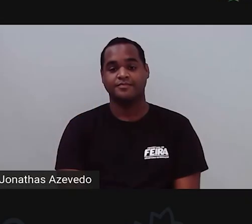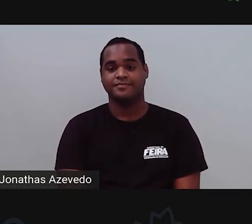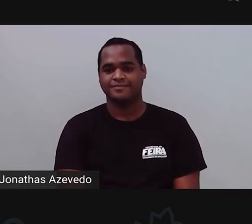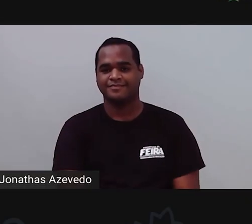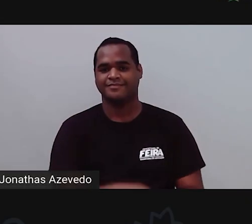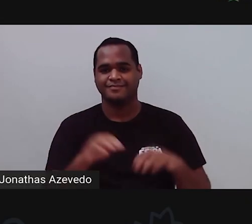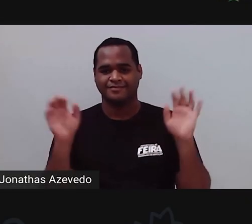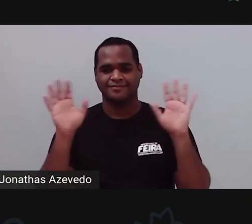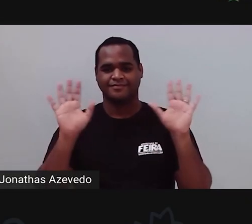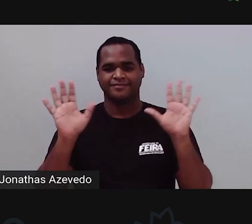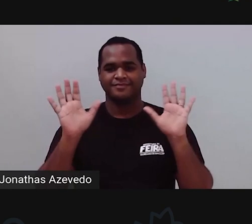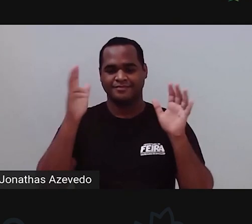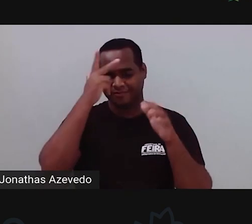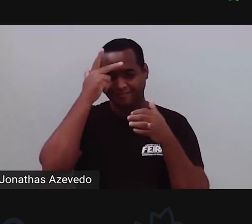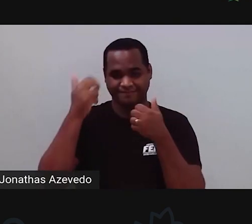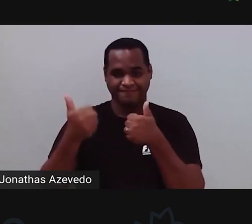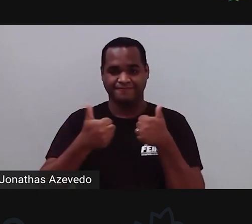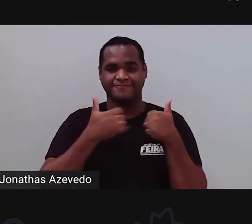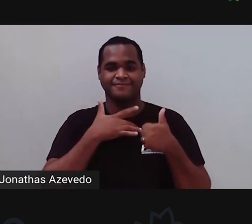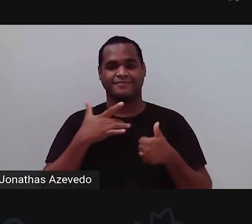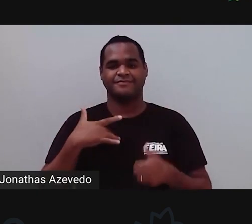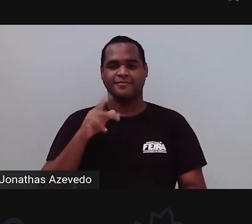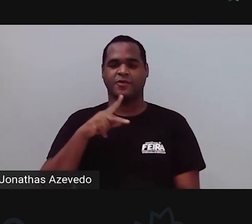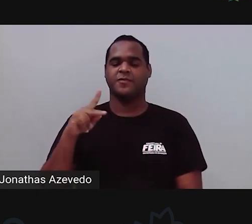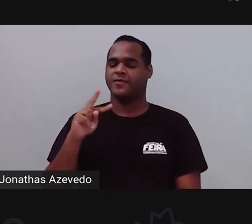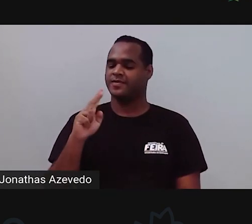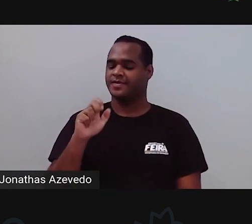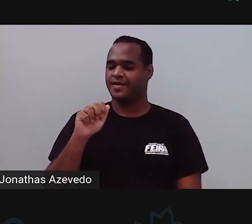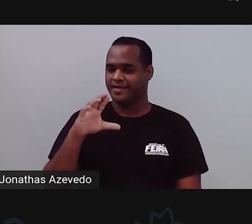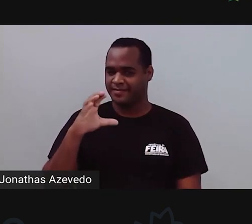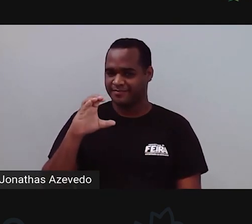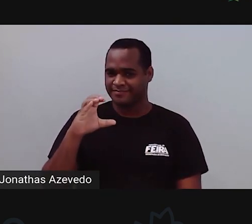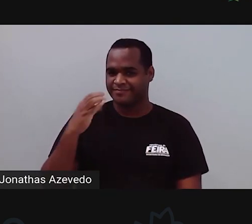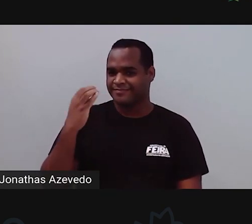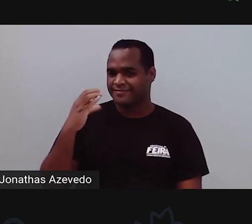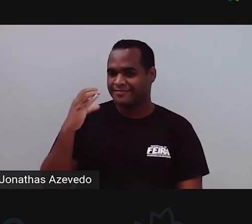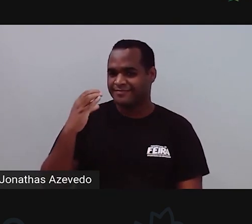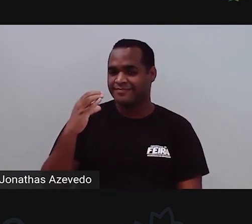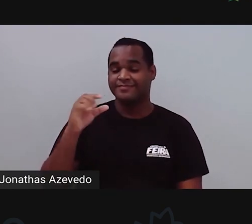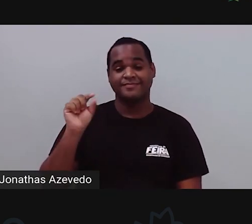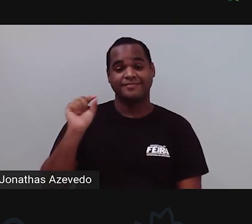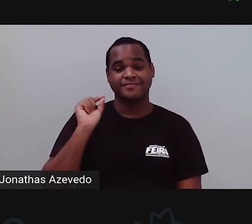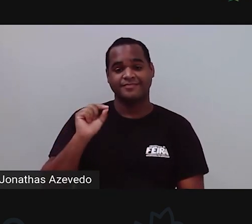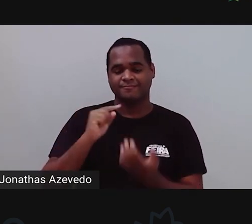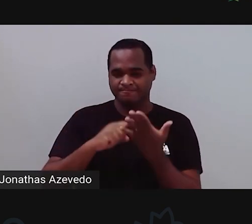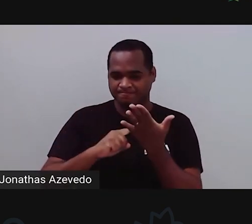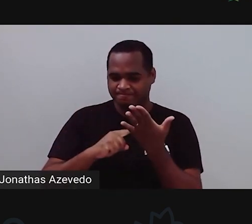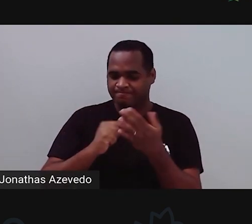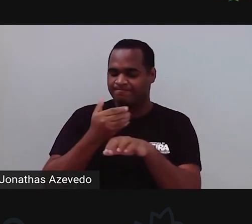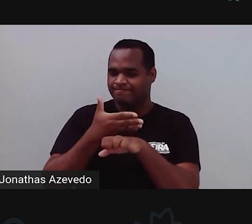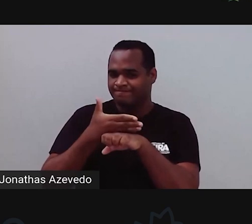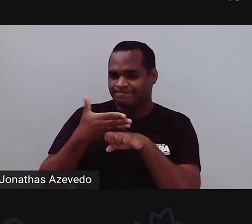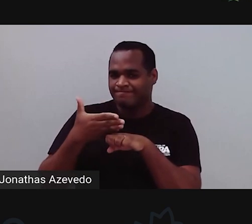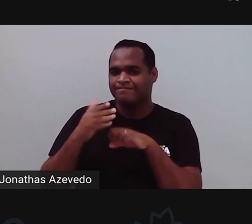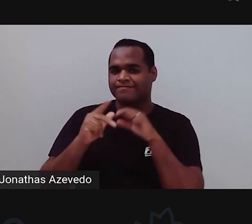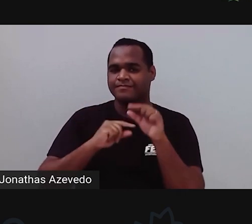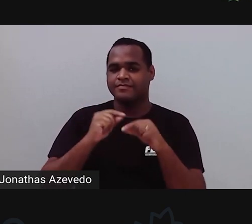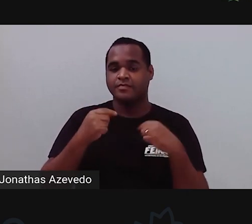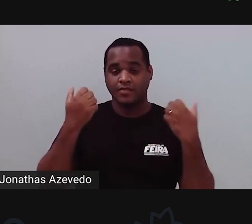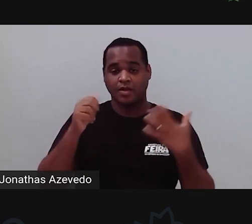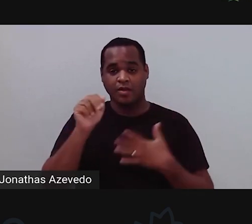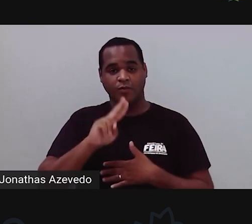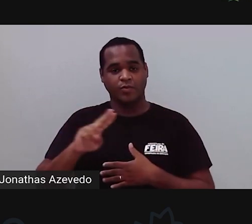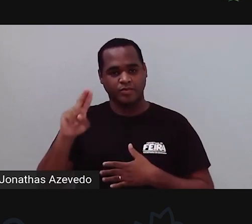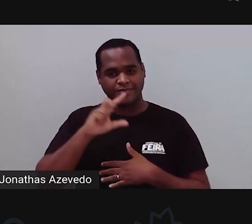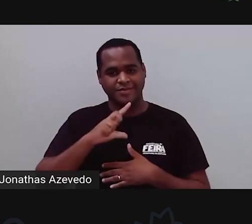Olá pessoal, tudo bem com vocês? Eu sou a professora Itayara Santos de Ciências, sou uma mulher de pele clara, estou usando hoje um